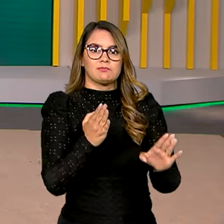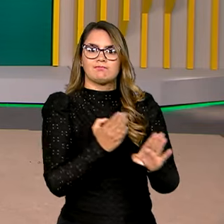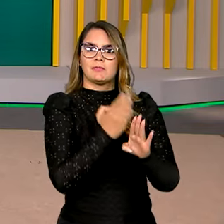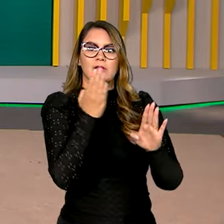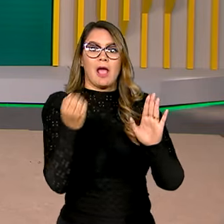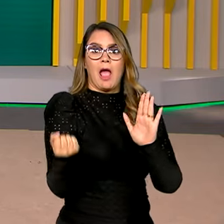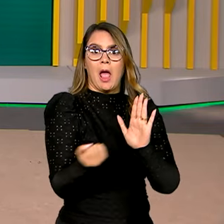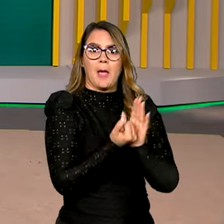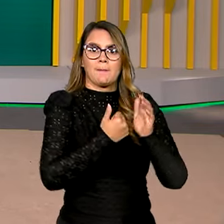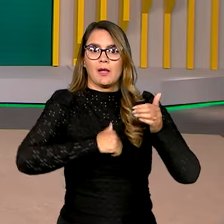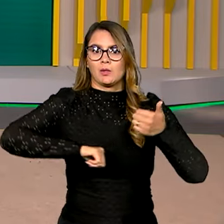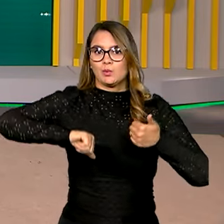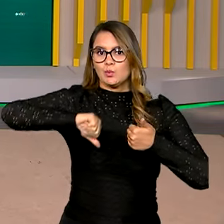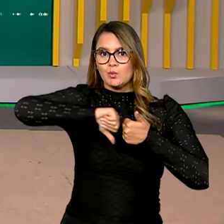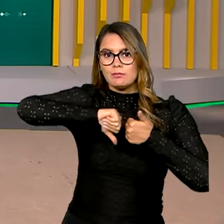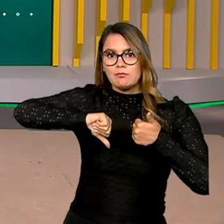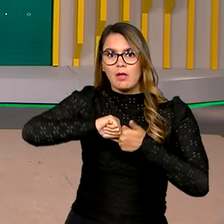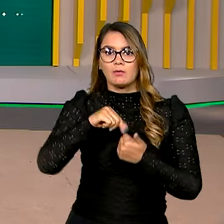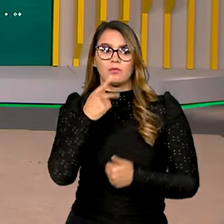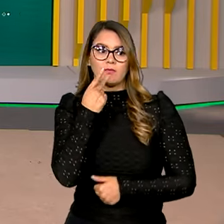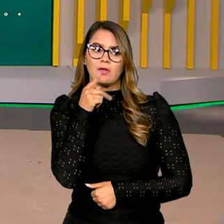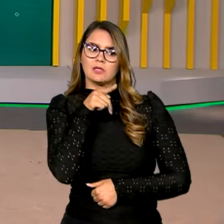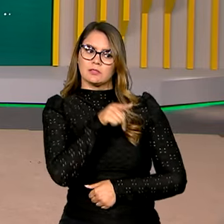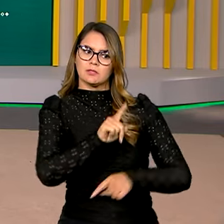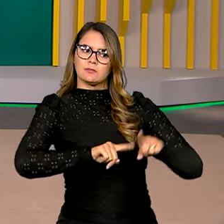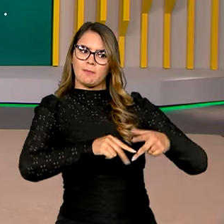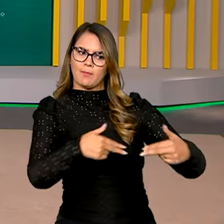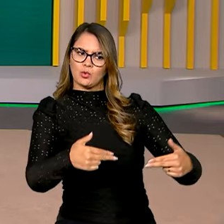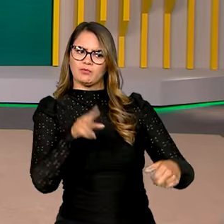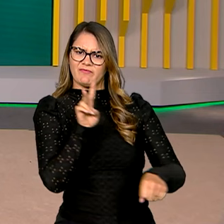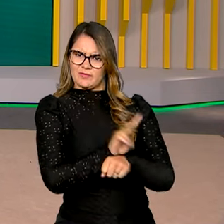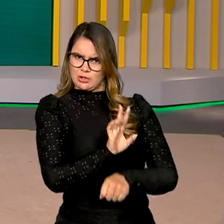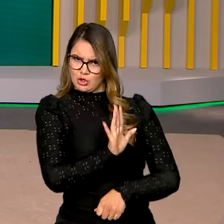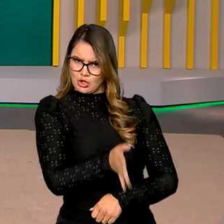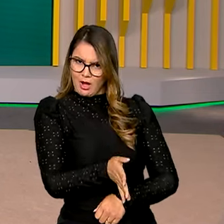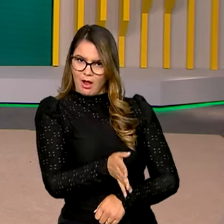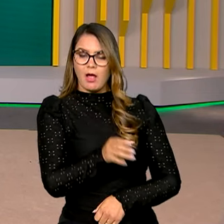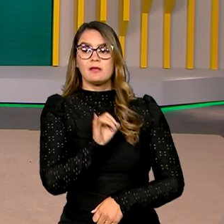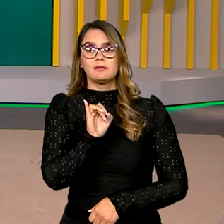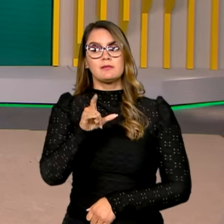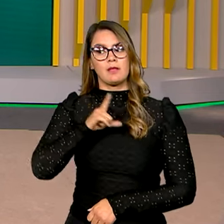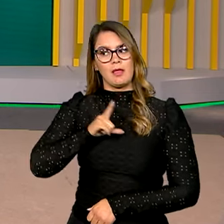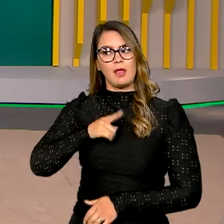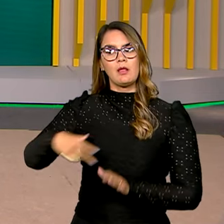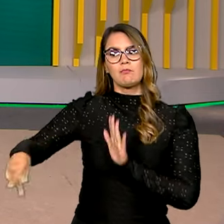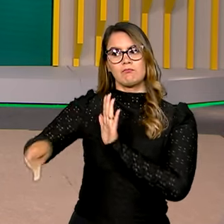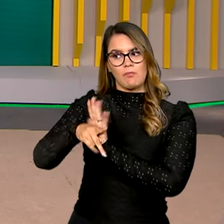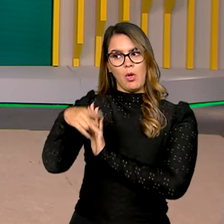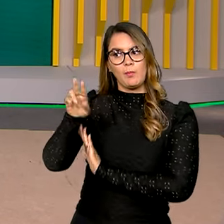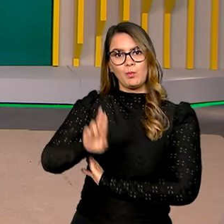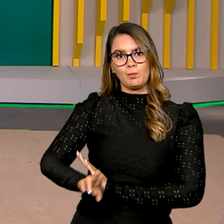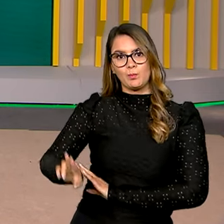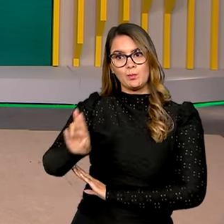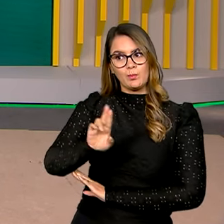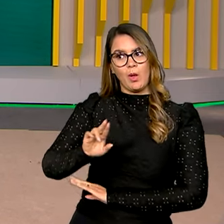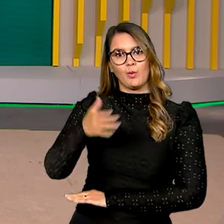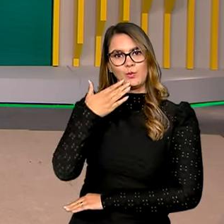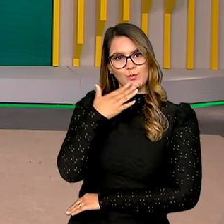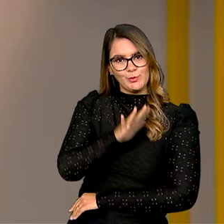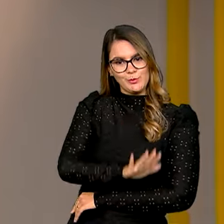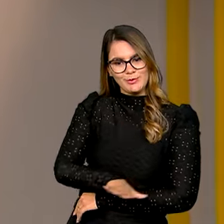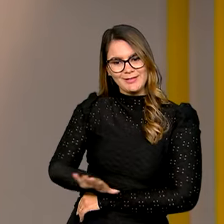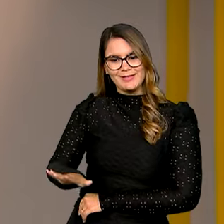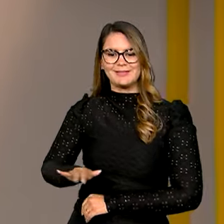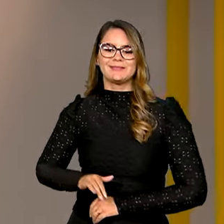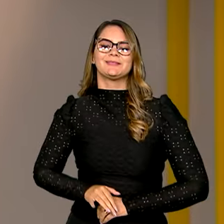selo do Inmetro, que determina se aquele produto foi fiscalizado e se ele é próprio para o uso dos pequenos.